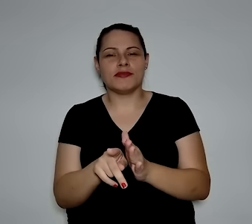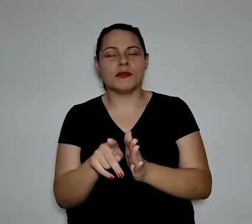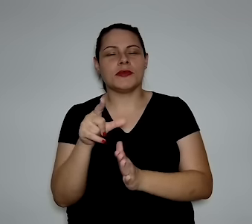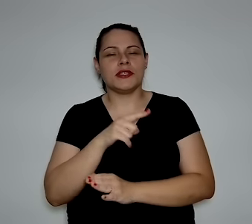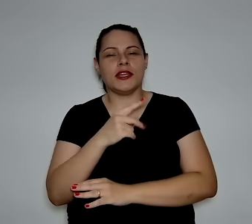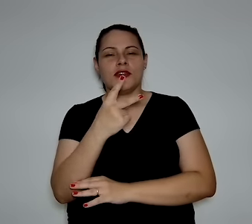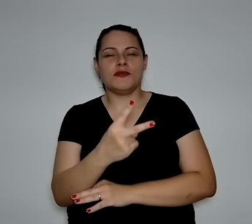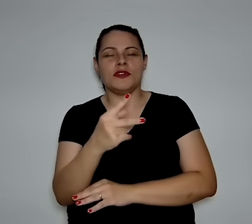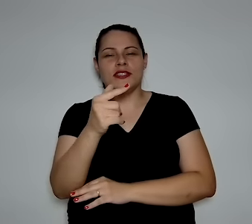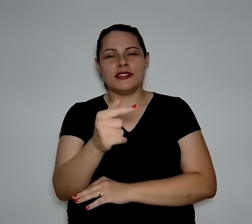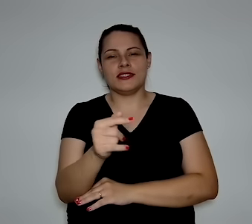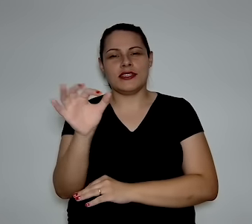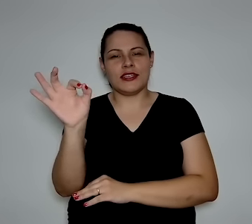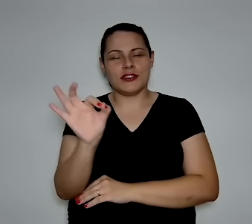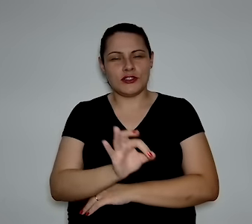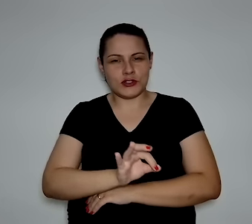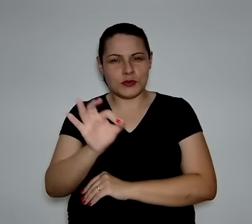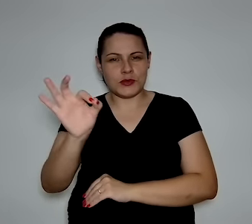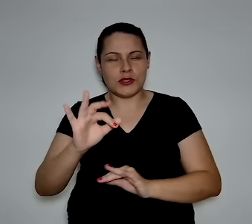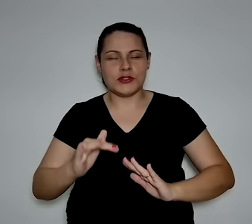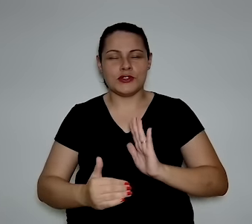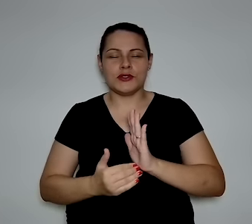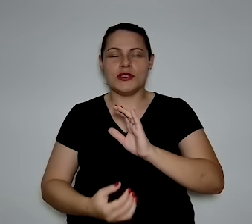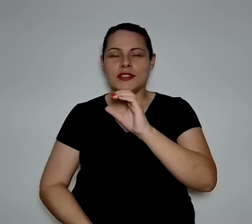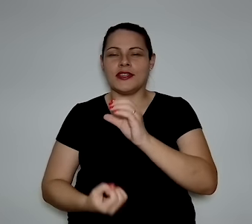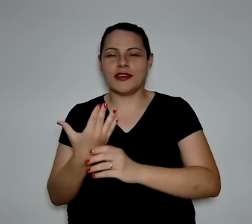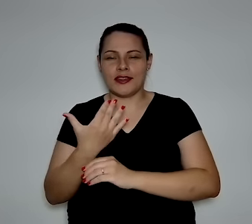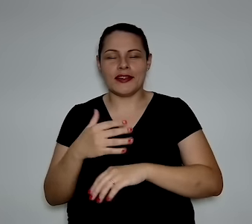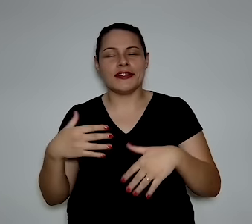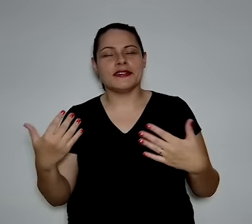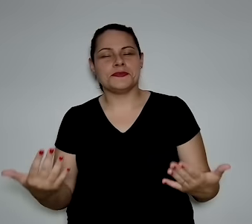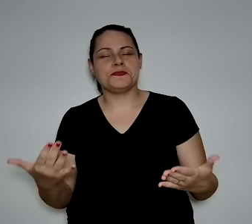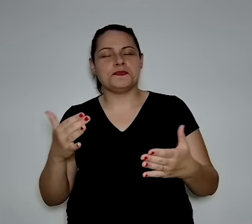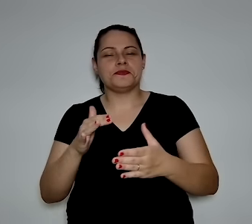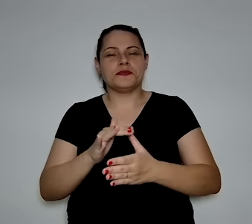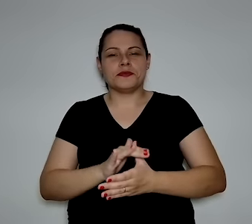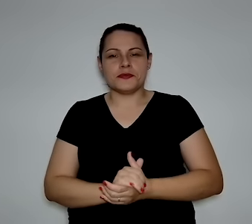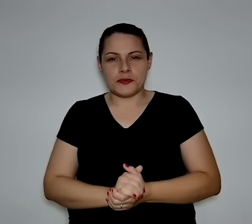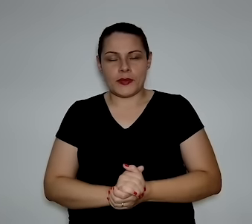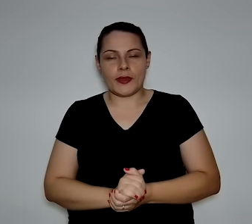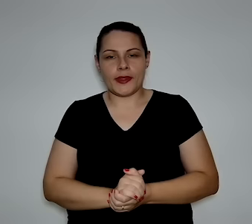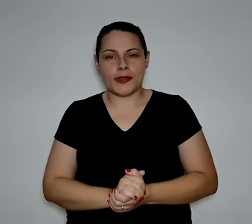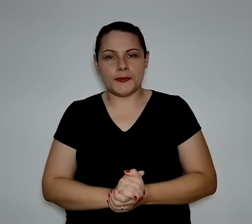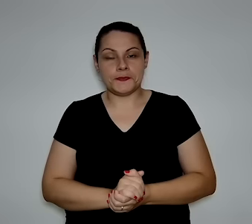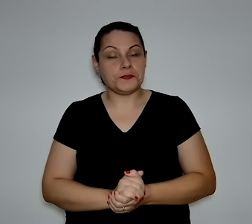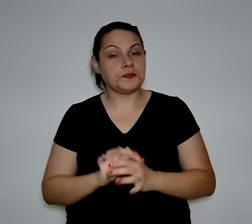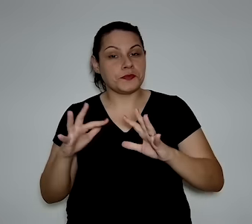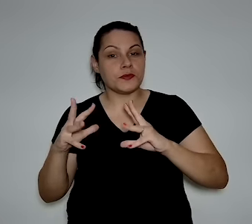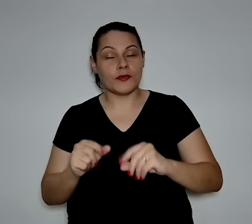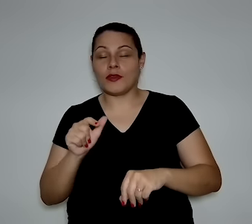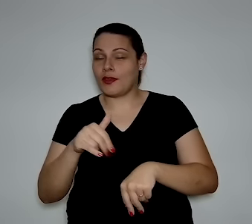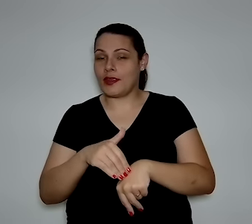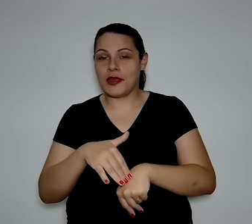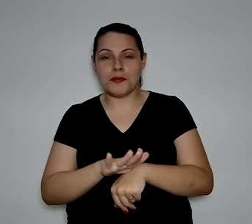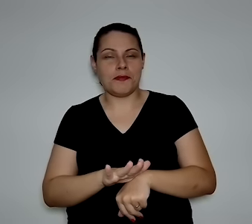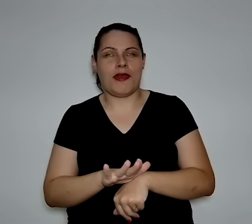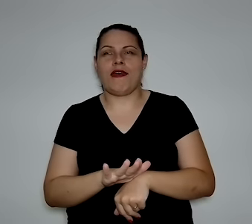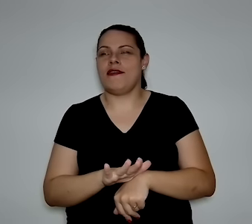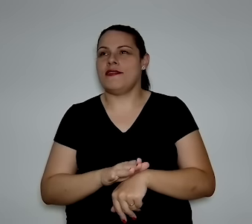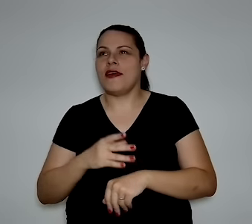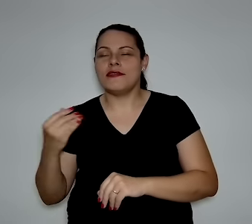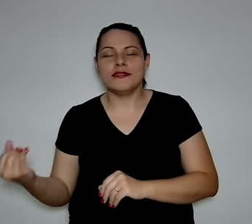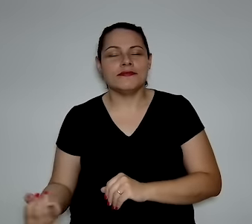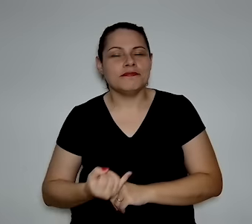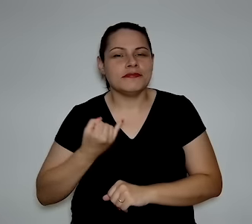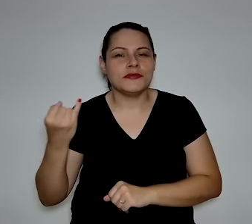com 27% da produção mundial. Então, isso é mais do